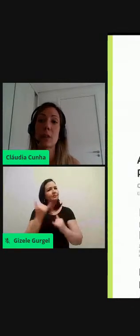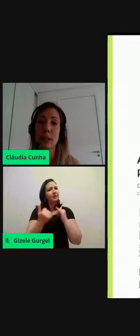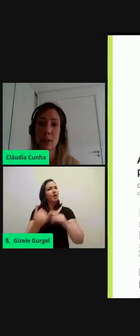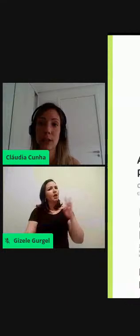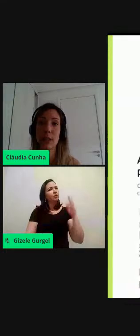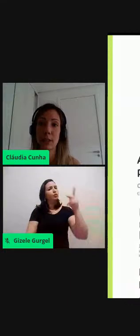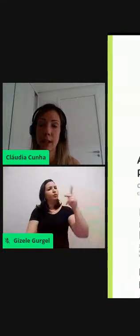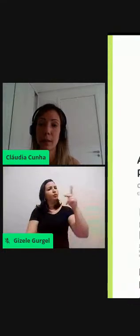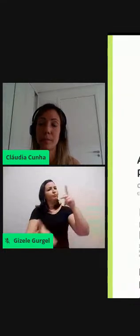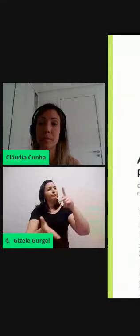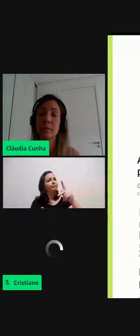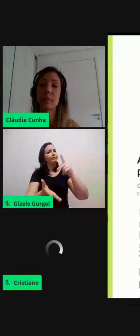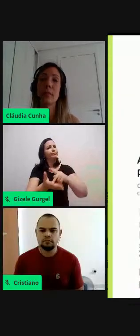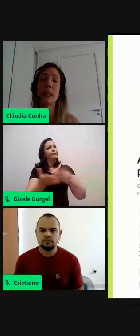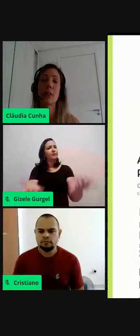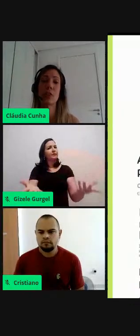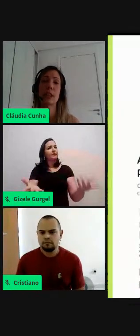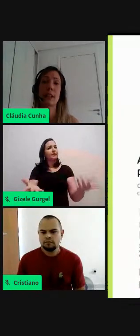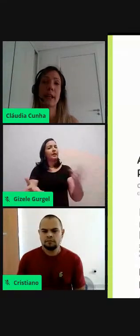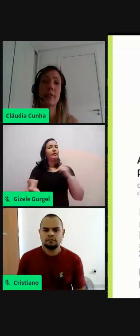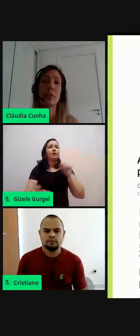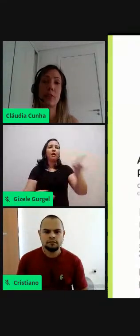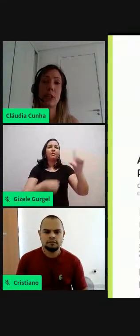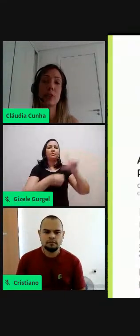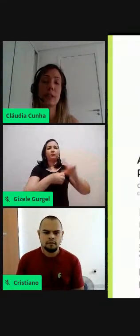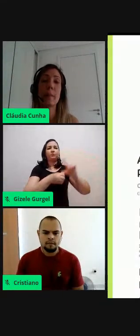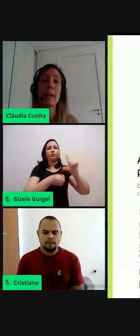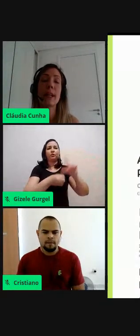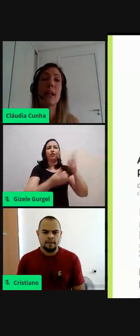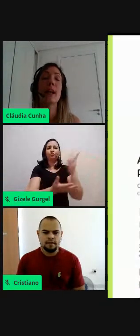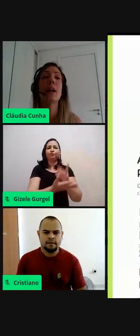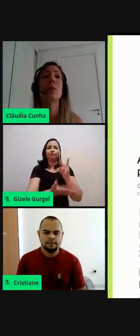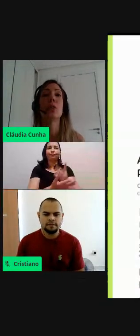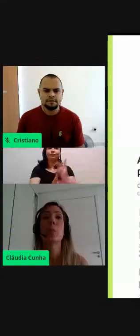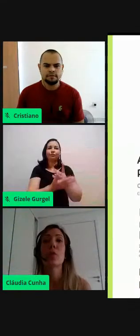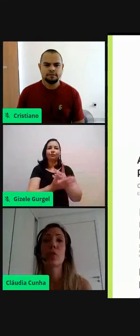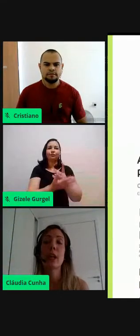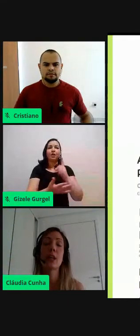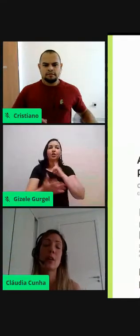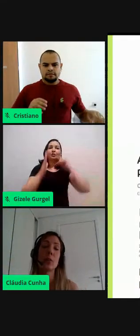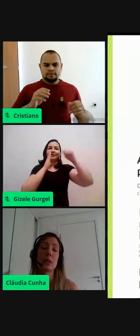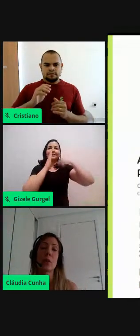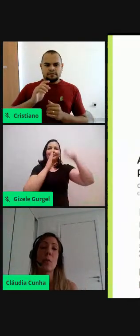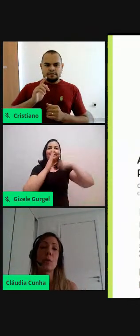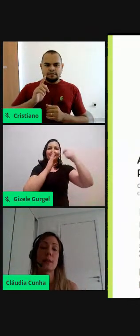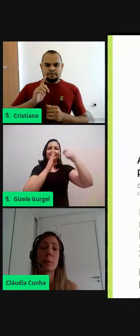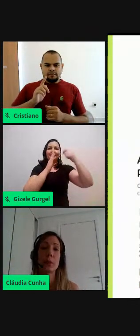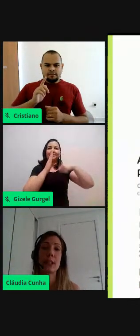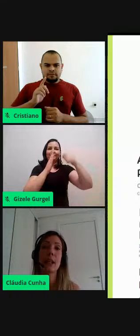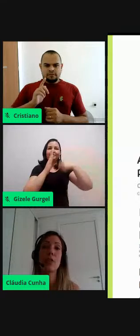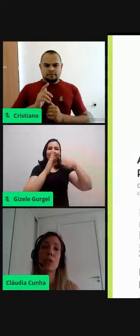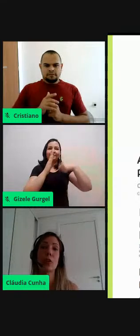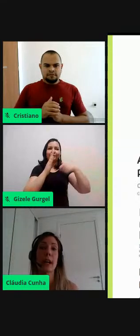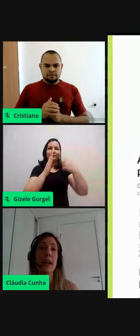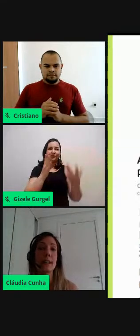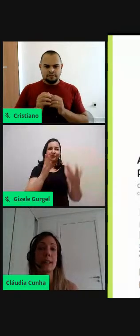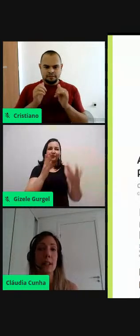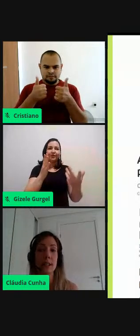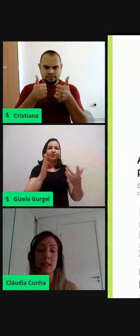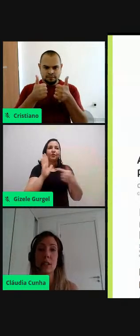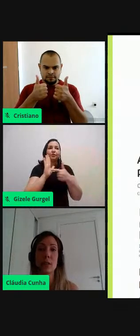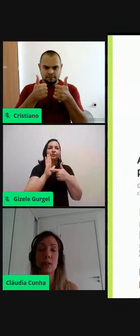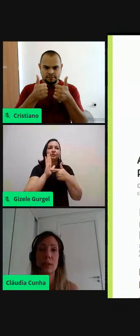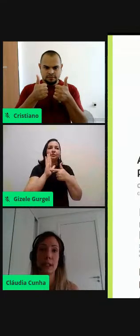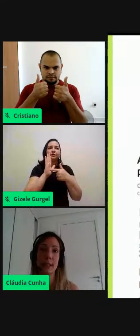destinado ao aterro sanitário. A gente até gravou um vídeo também, onde eu mostrei, onde, como se podia estocar